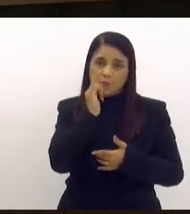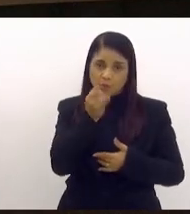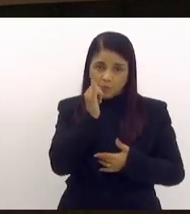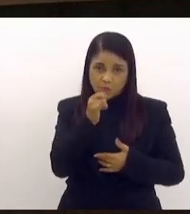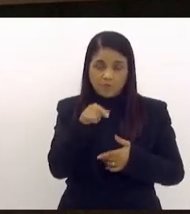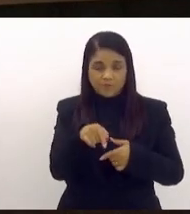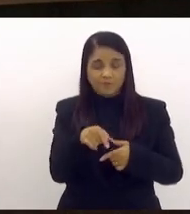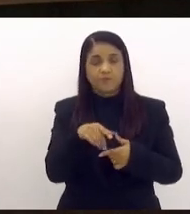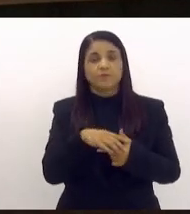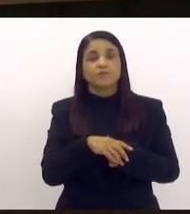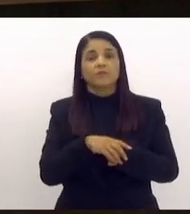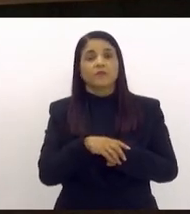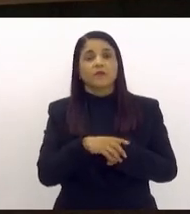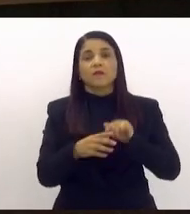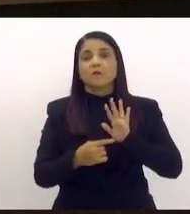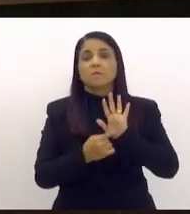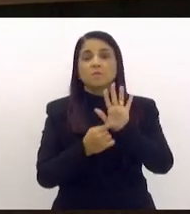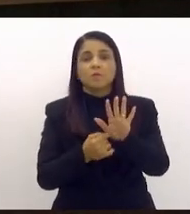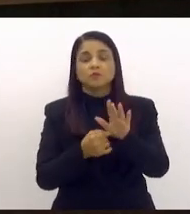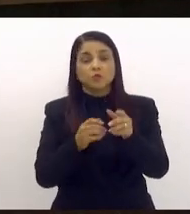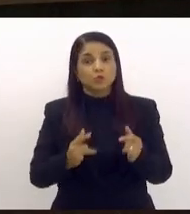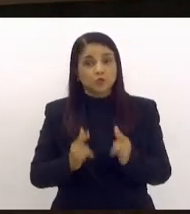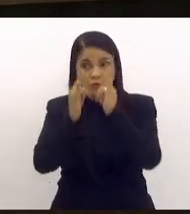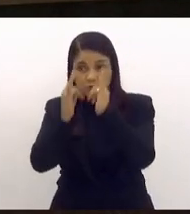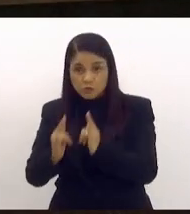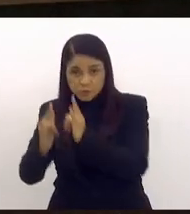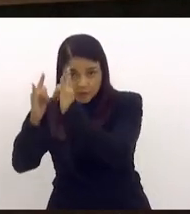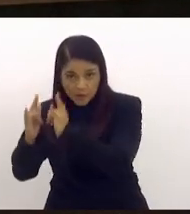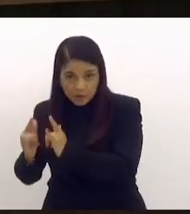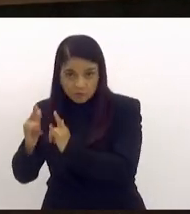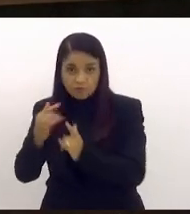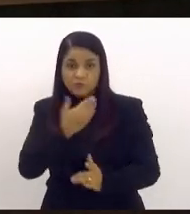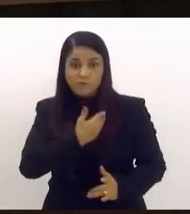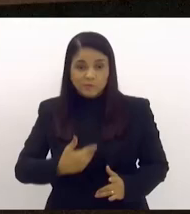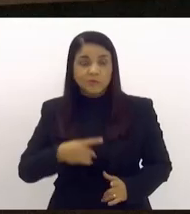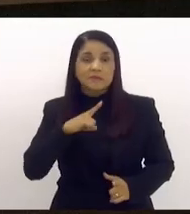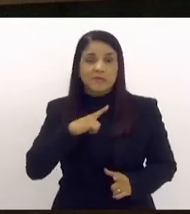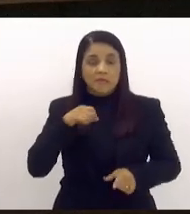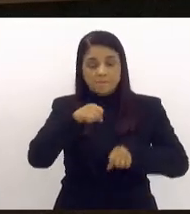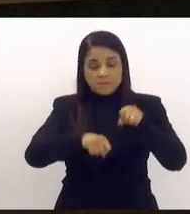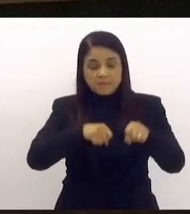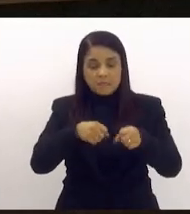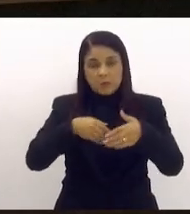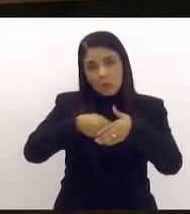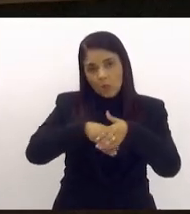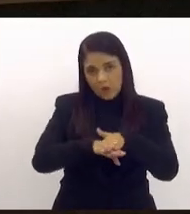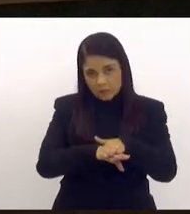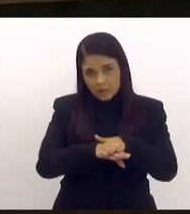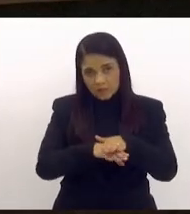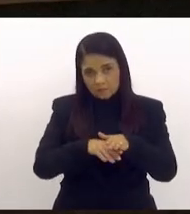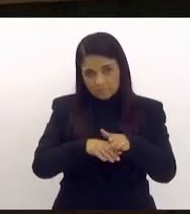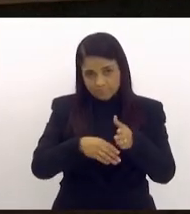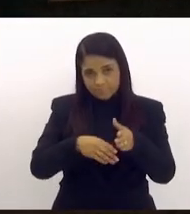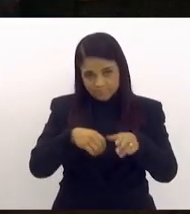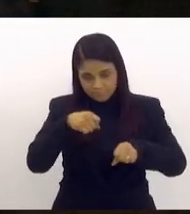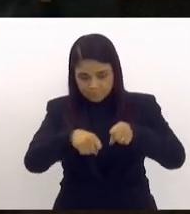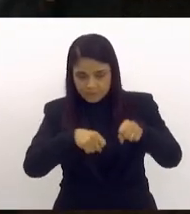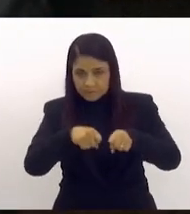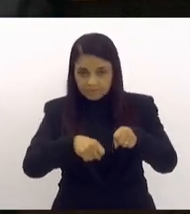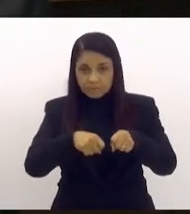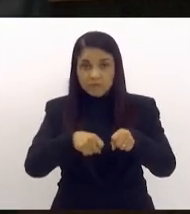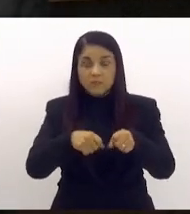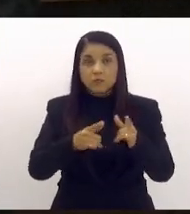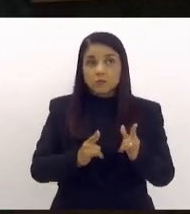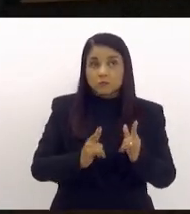Ele prevê que todos os prédios públicos tenham bicicletários. E esse bicicletário, evidentemente, seja proporcional ao tamanho do prédio